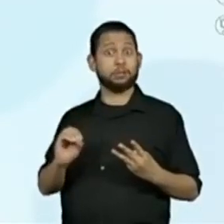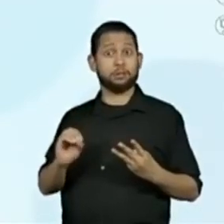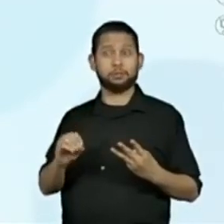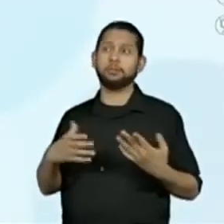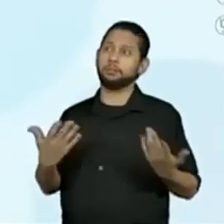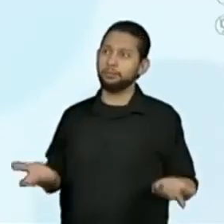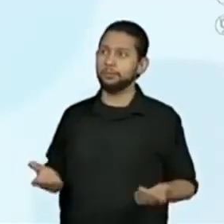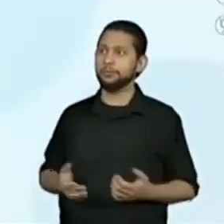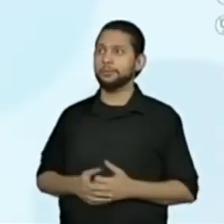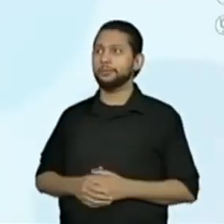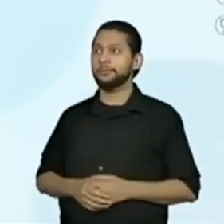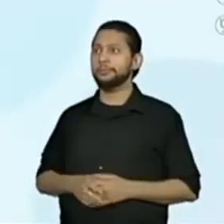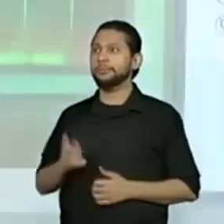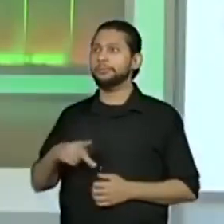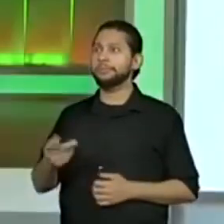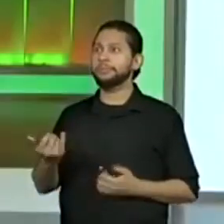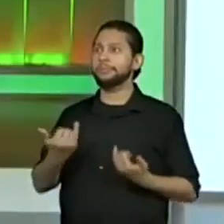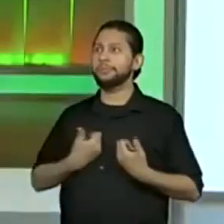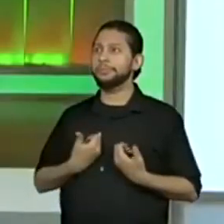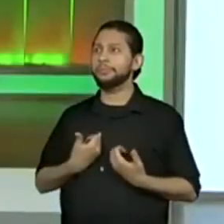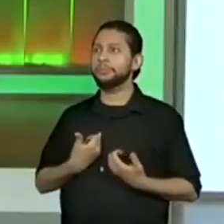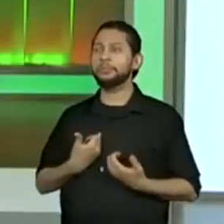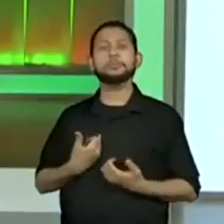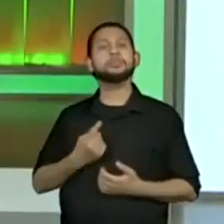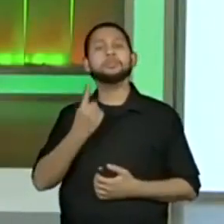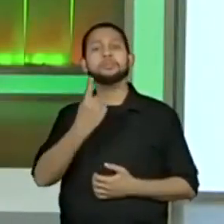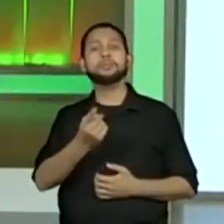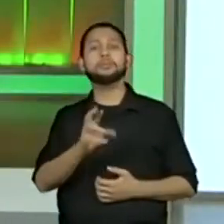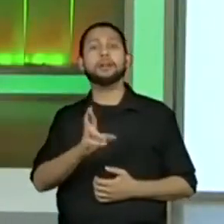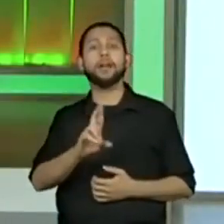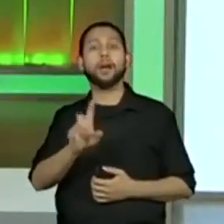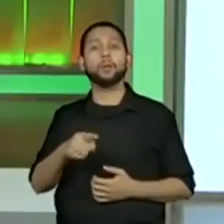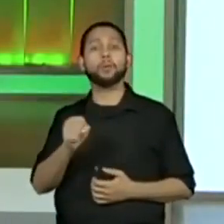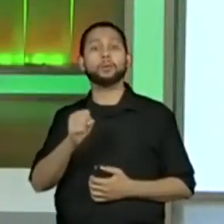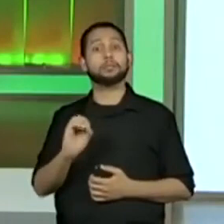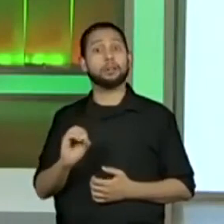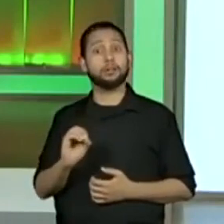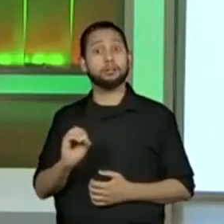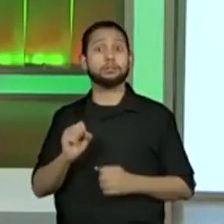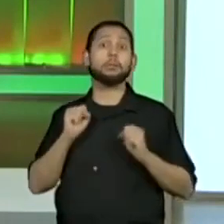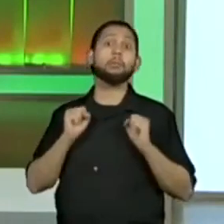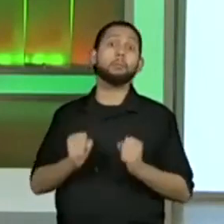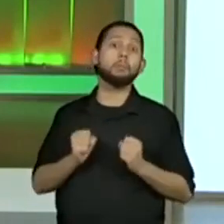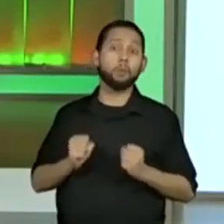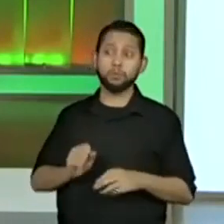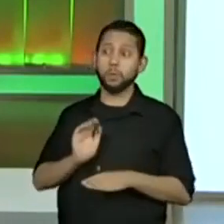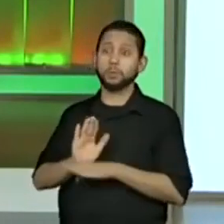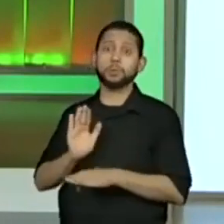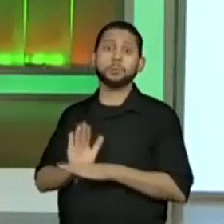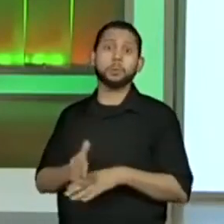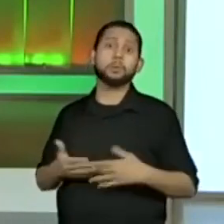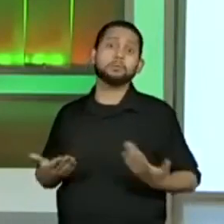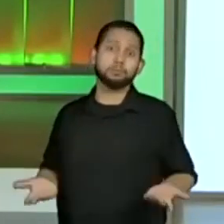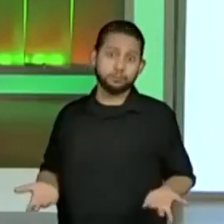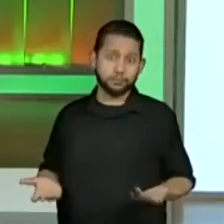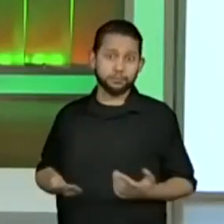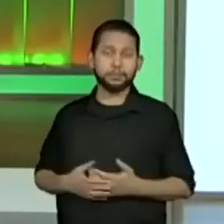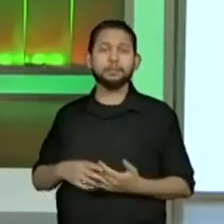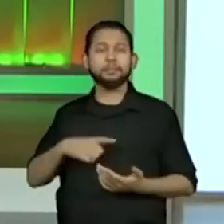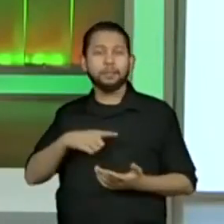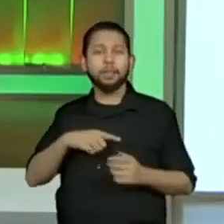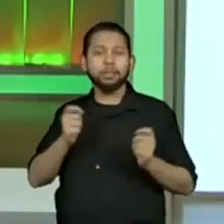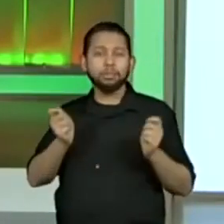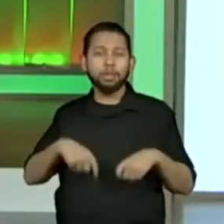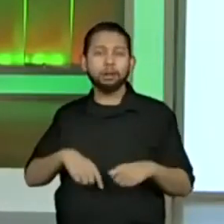Ó, tem professor aqui colocando para a gente. Ele podia ter dado R$,80. Sim, também é válido. Então, existem várias